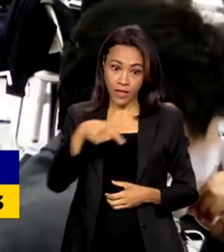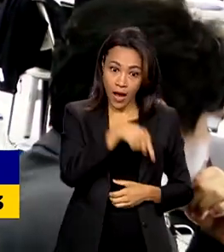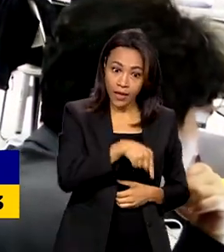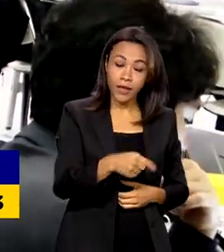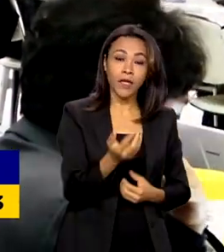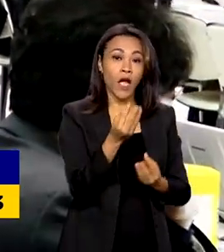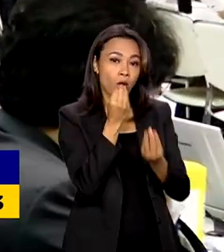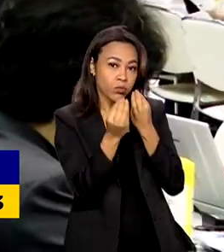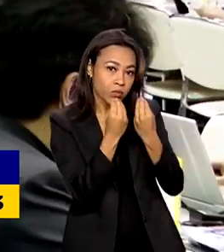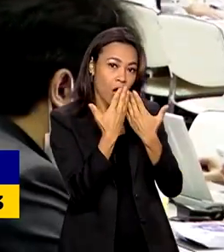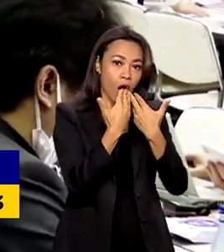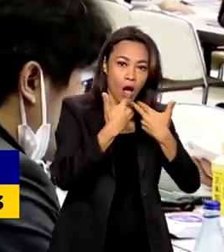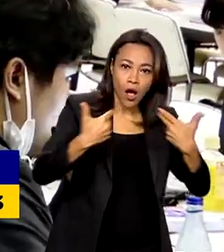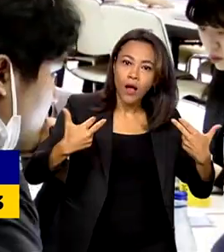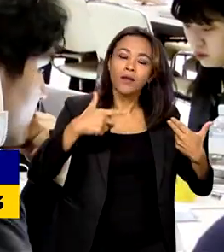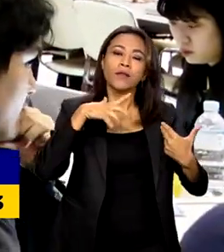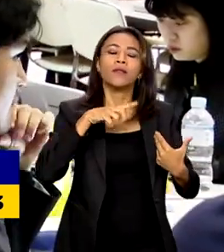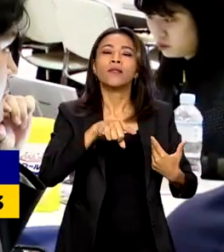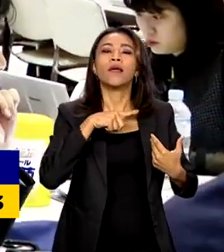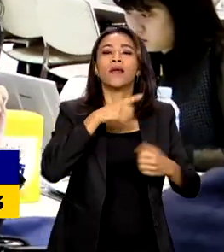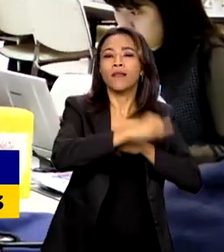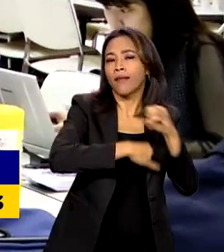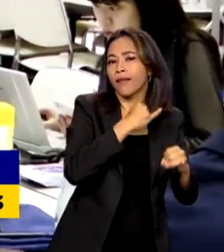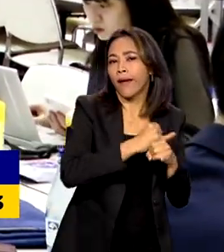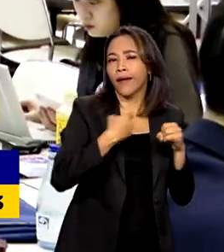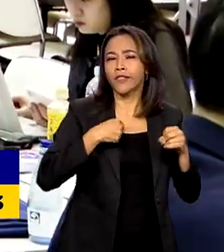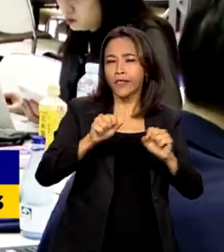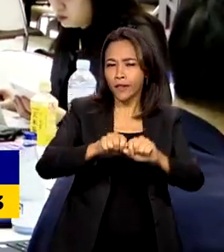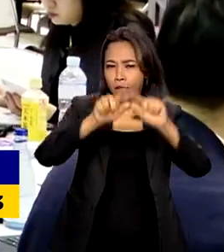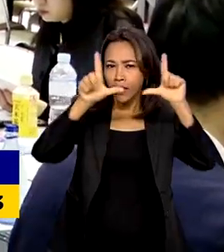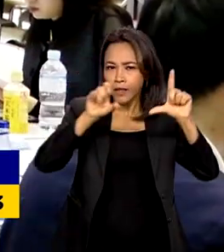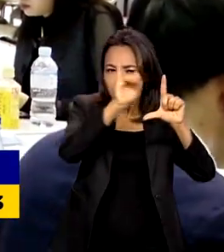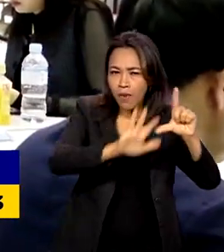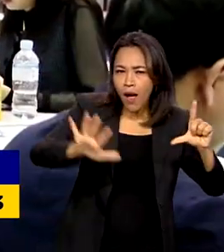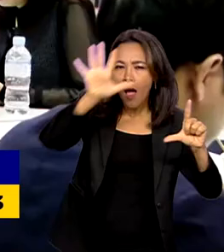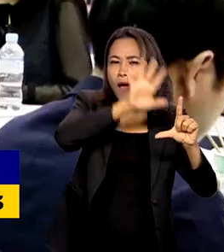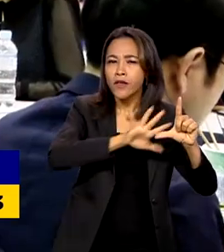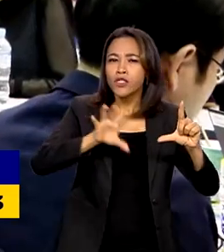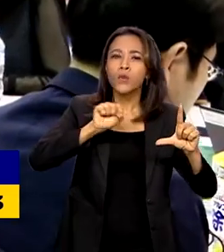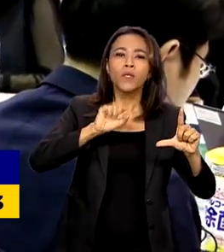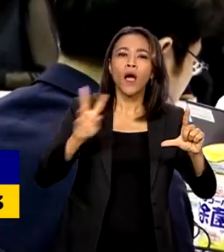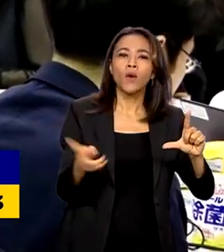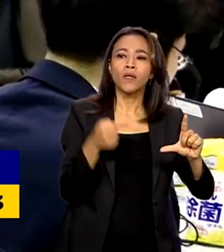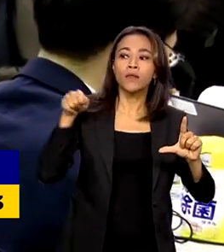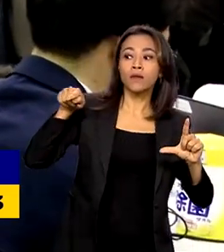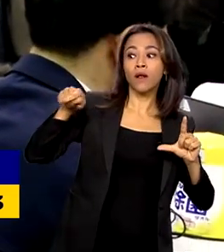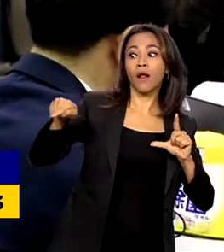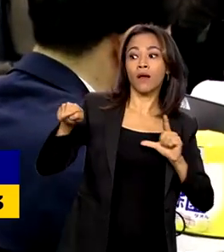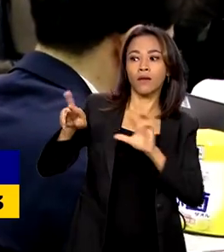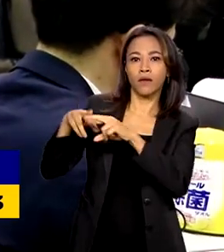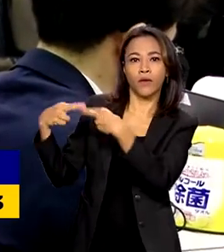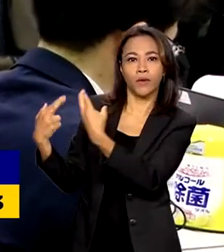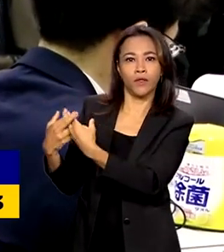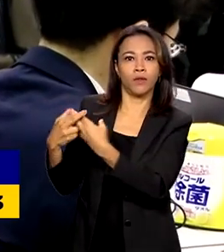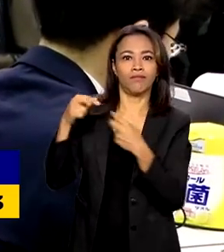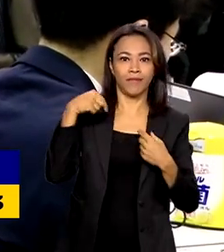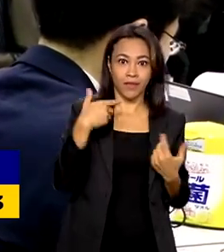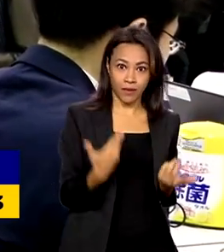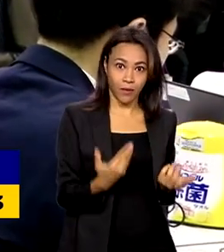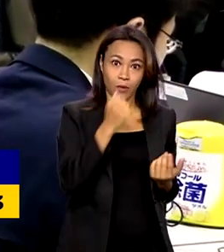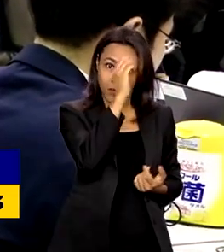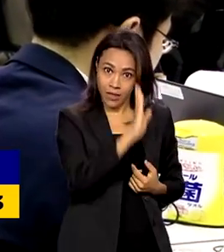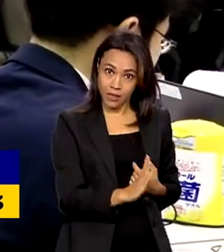internet e as imagens do que acontece no encontro entre as potências industrializadas e países convidados. O Brasil